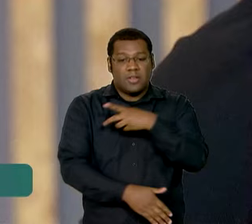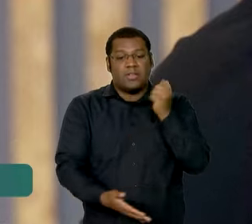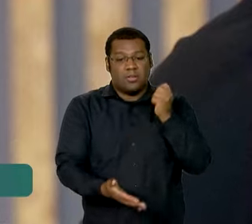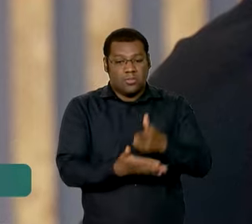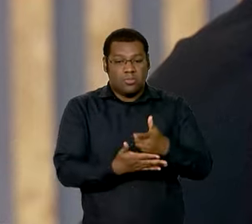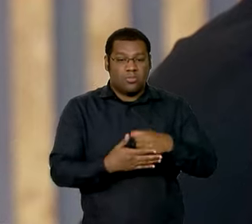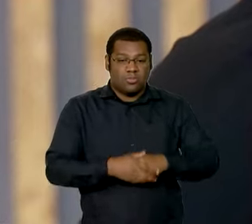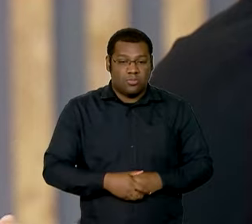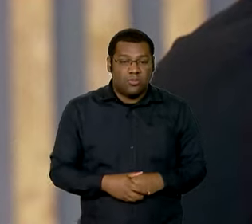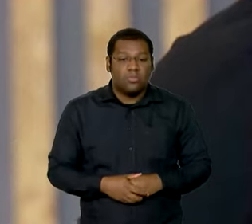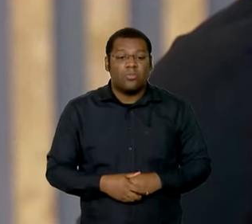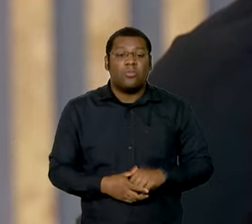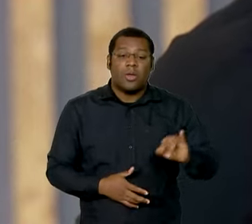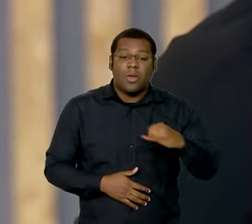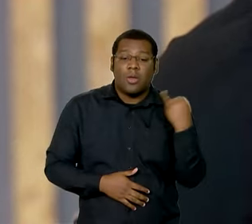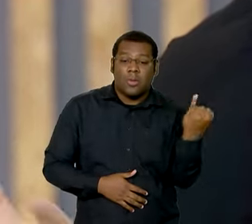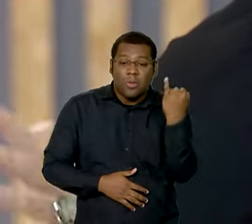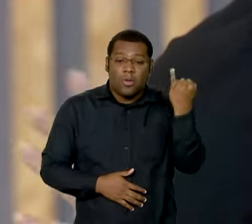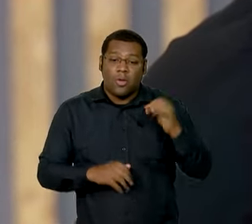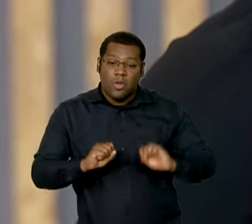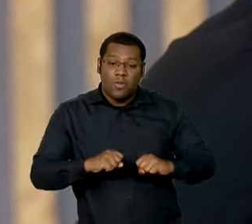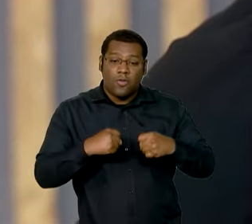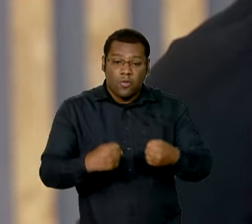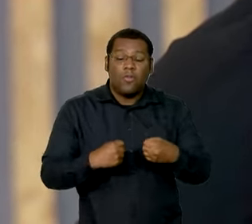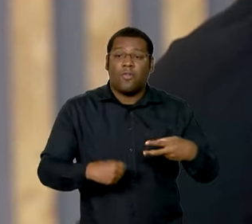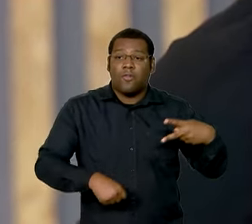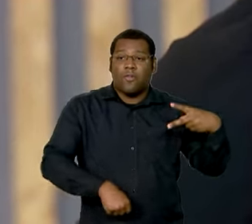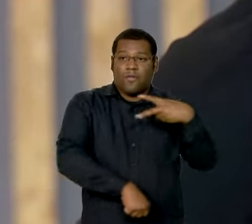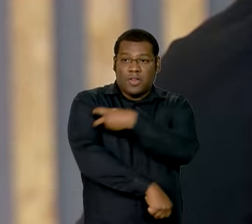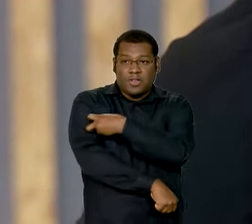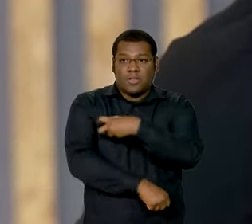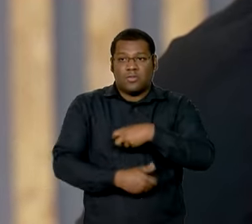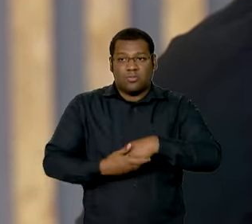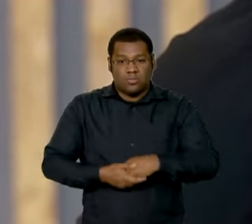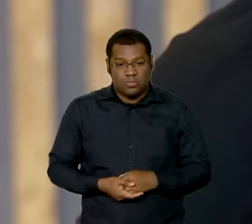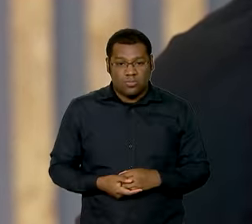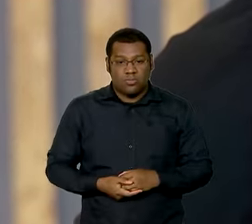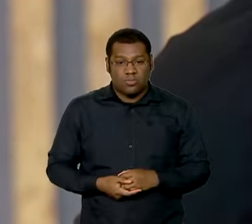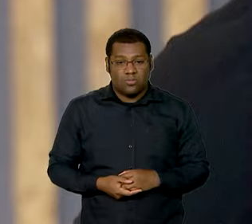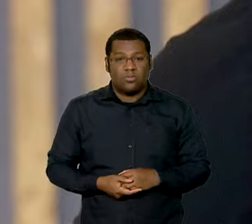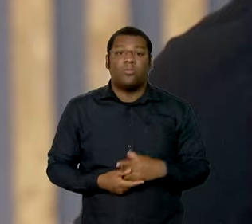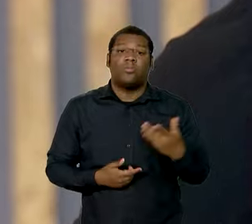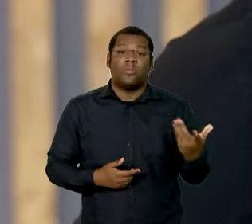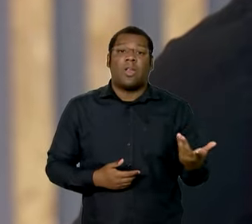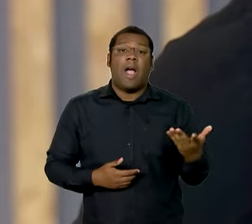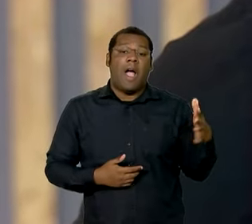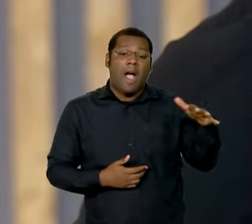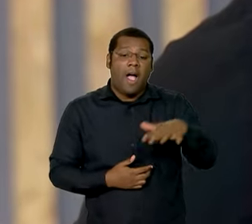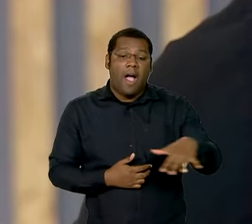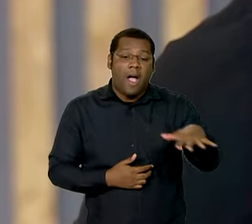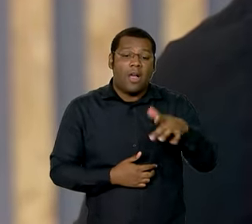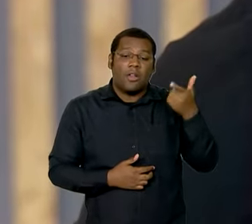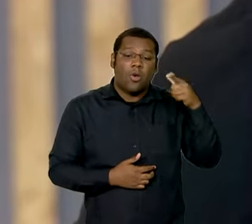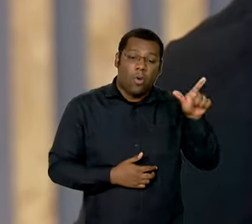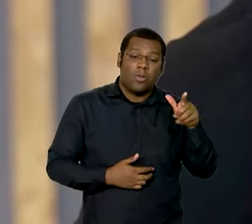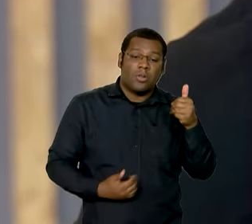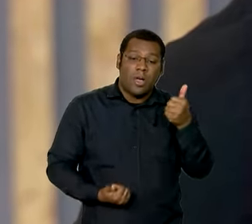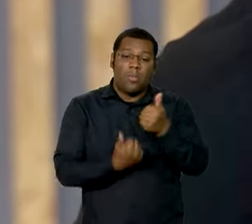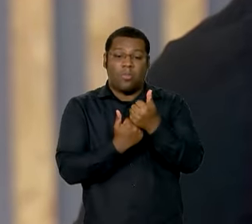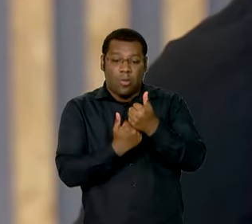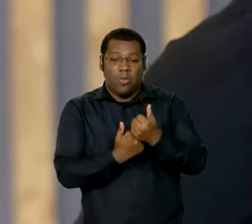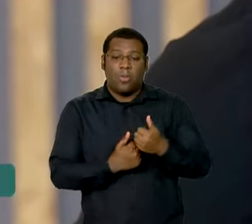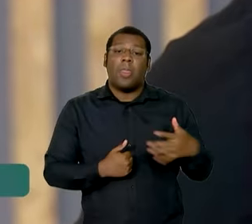coletivo, exige-se que a vacinação conte com o apoio de outros setores, como, por exemplo, da